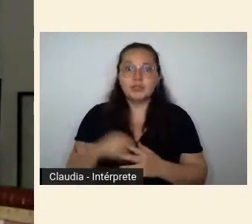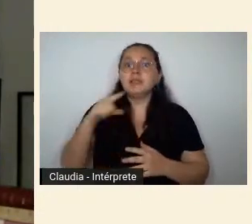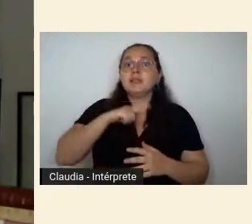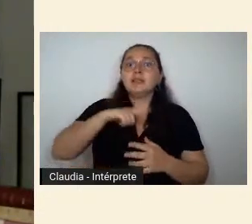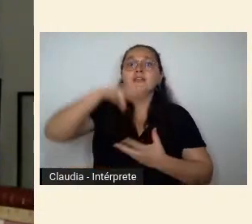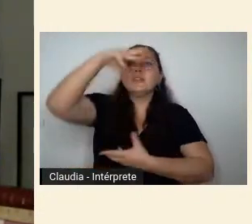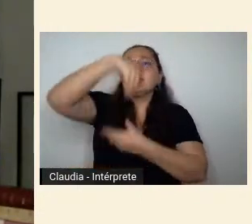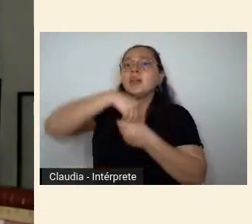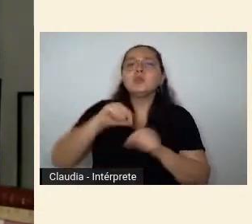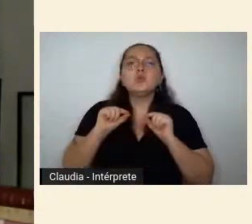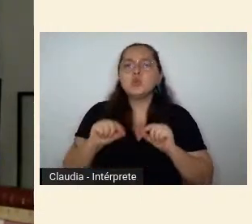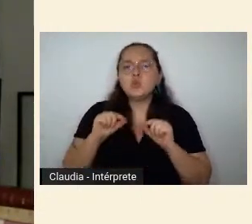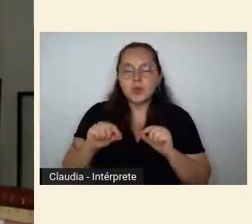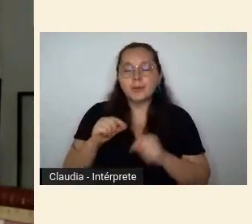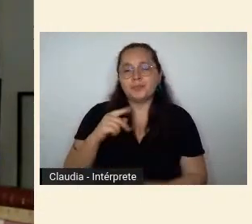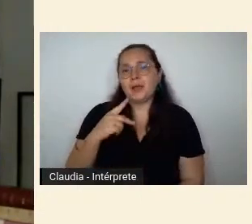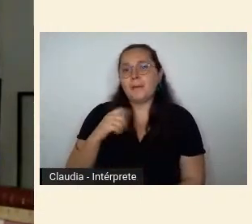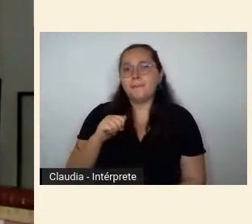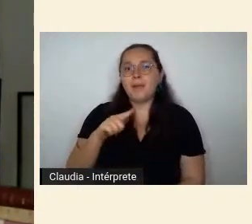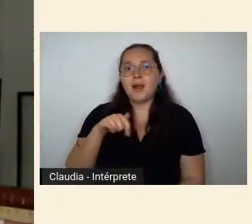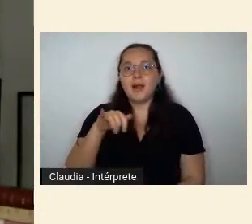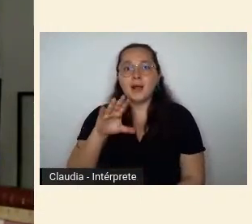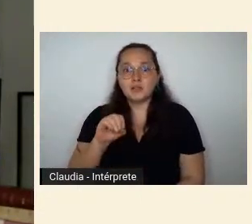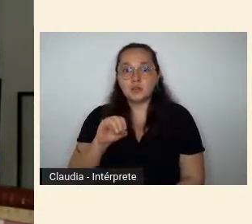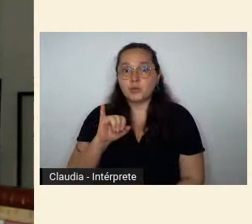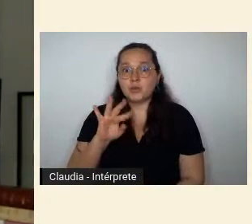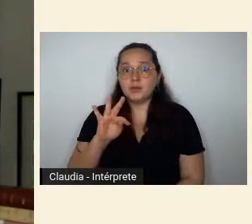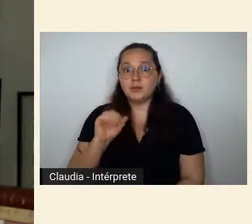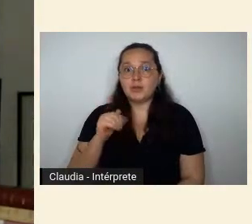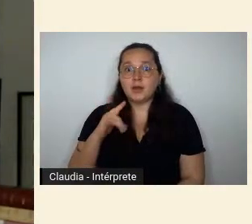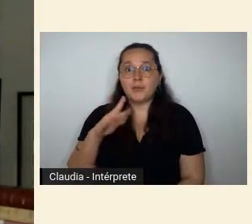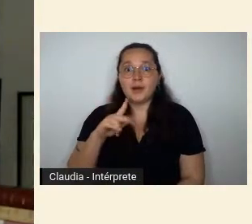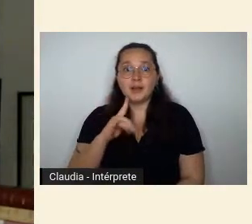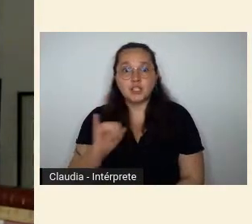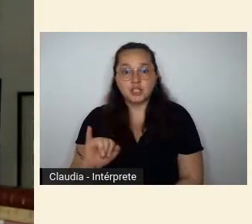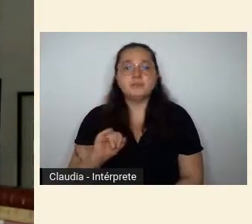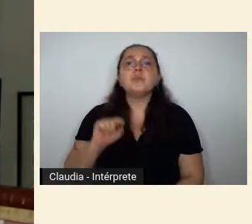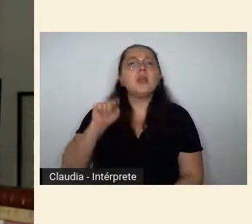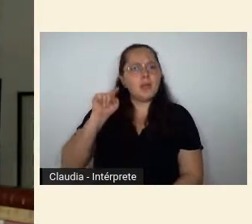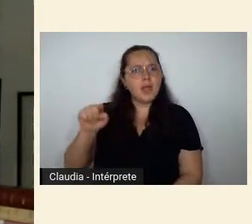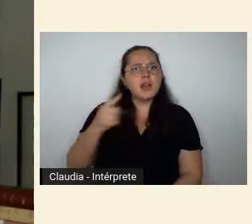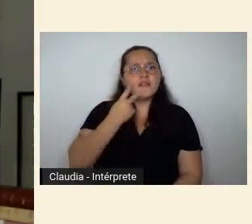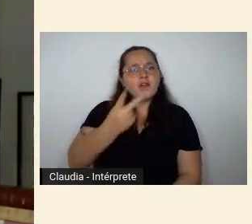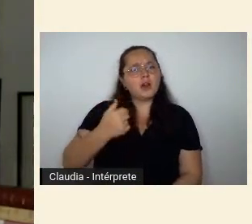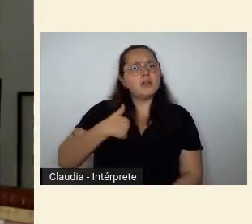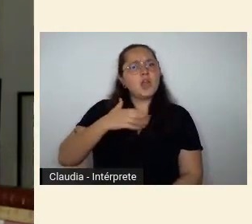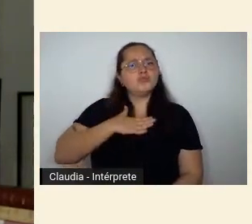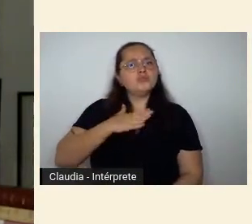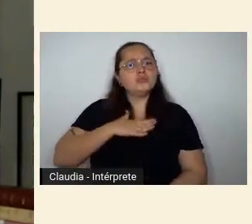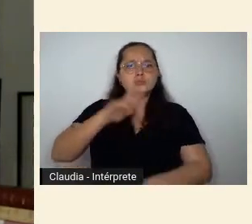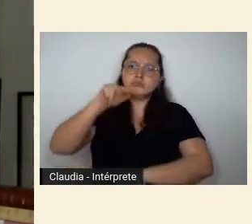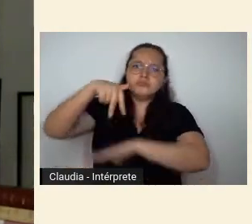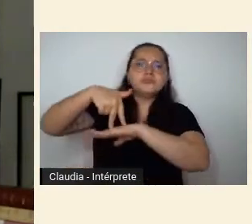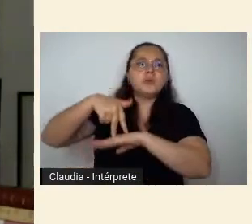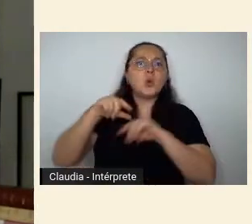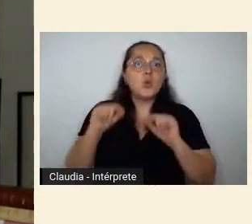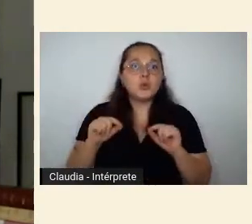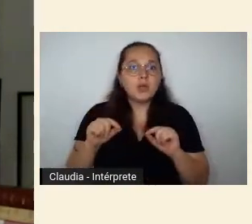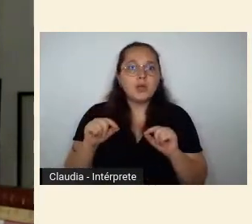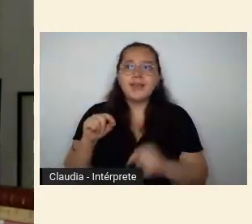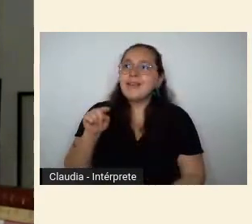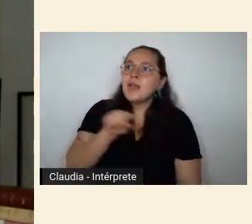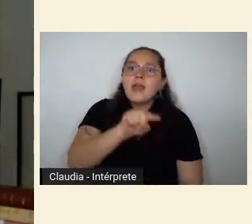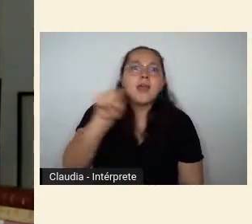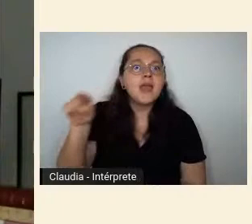Tamaraty assume o caráter superficial do evento ao afirmar que estava cego pelo entusiasmo alheio.